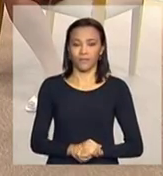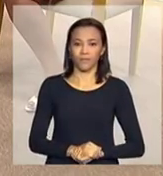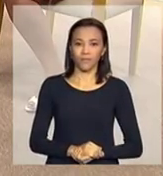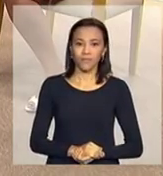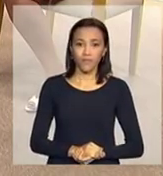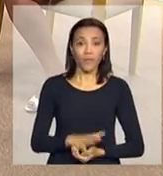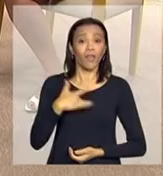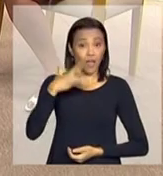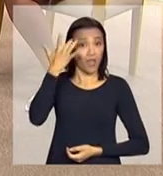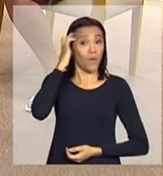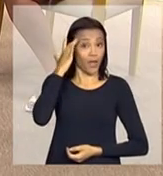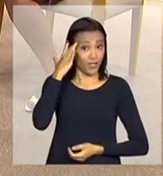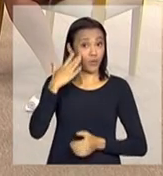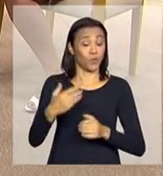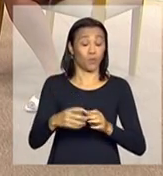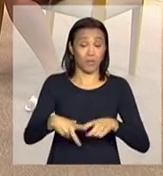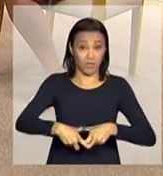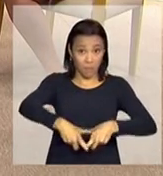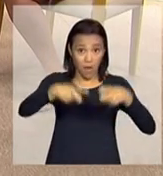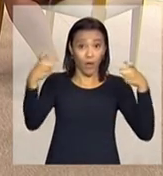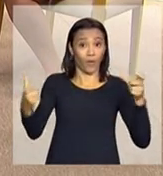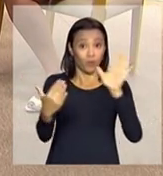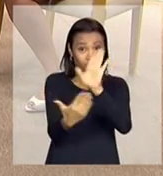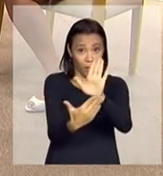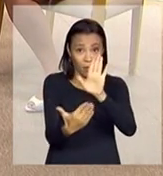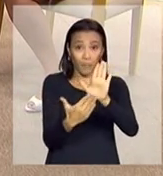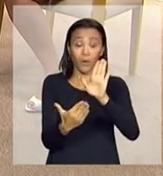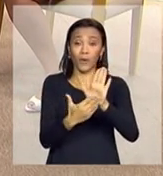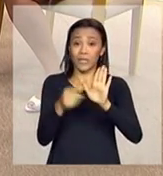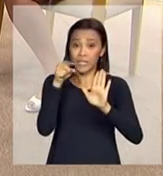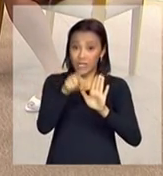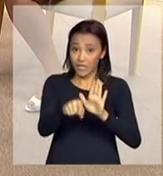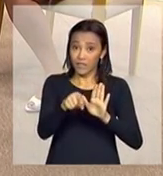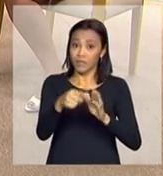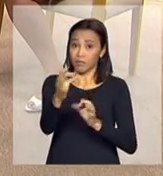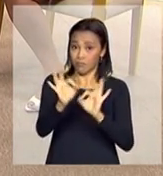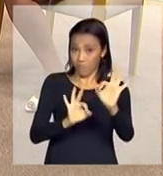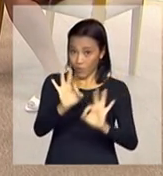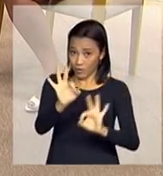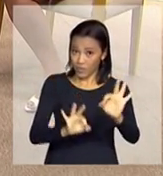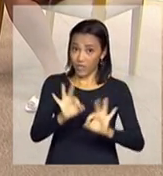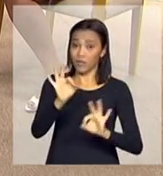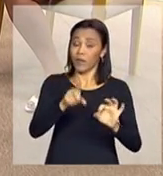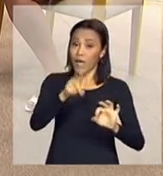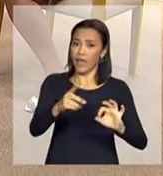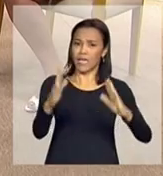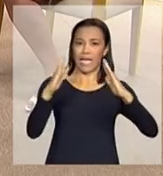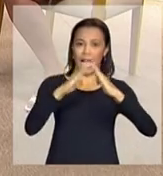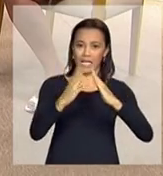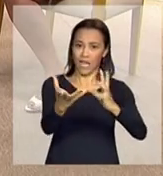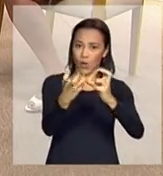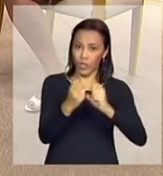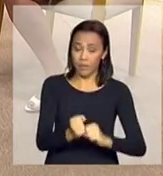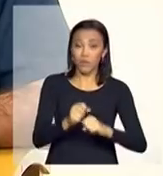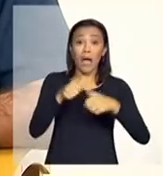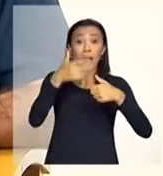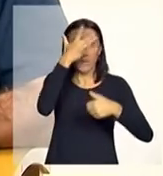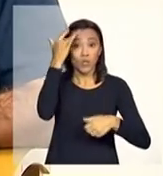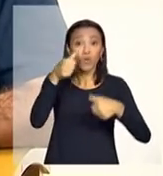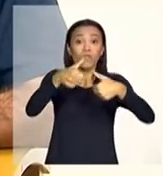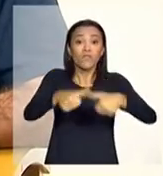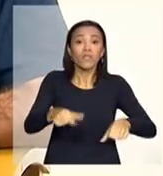grandes propostas das residências inclusivas é, sim, proporcionar um acolhimento institucional, onde a pessoa vai ficar 24 horas